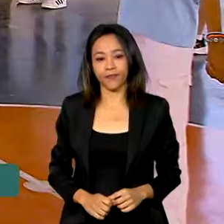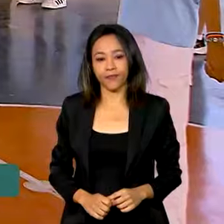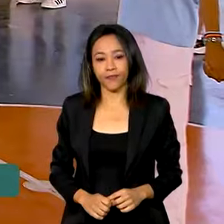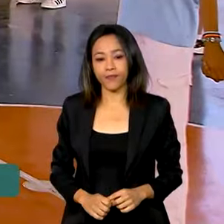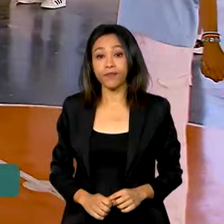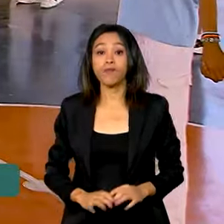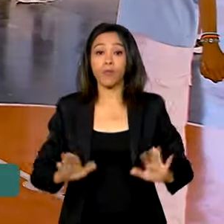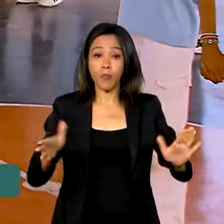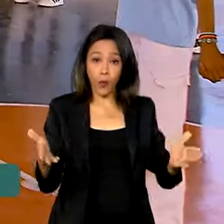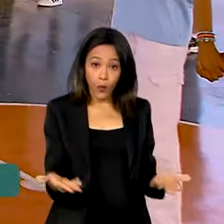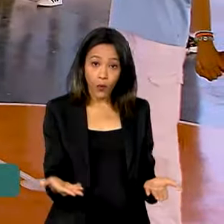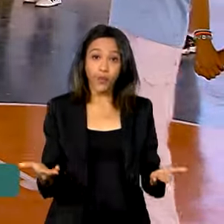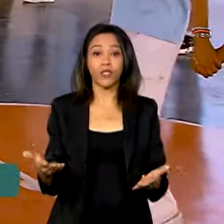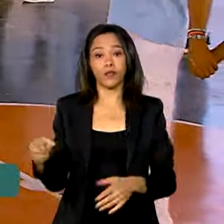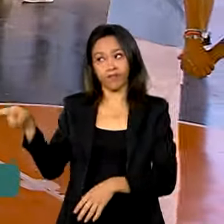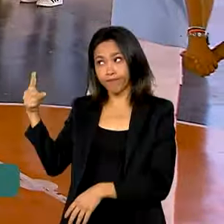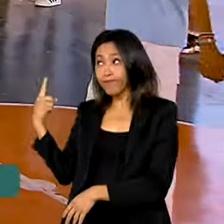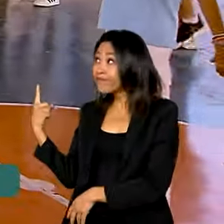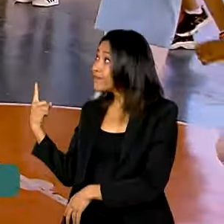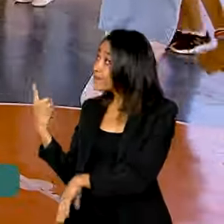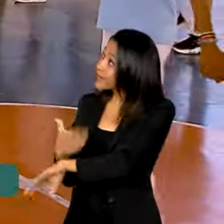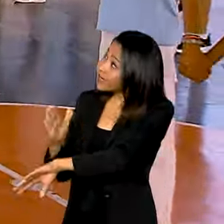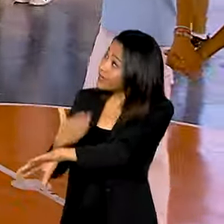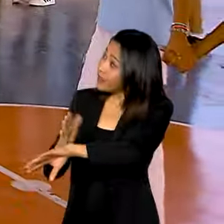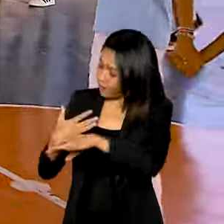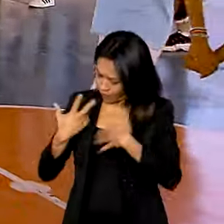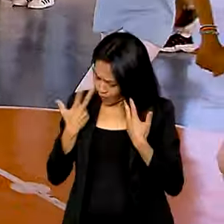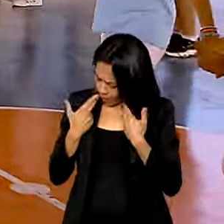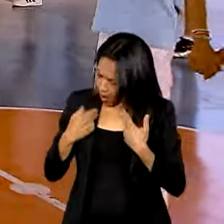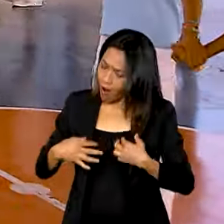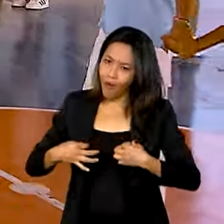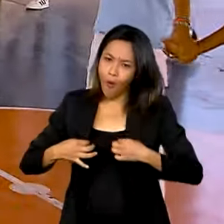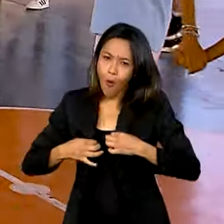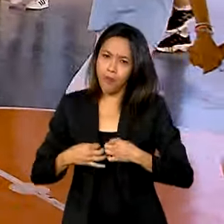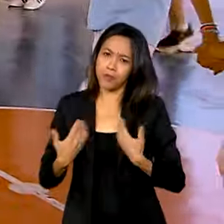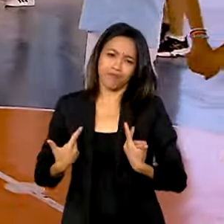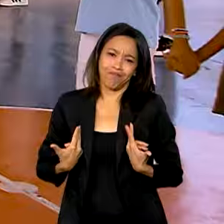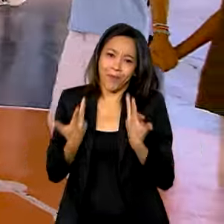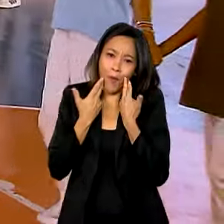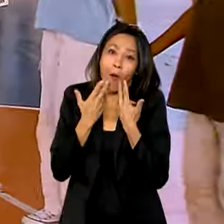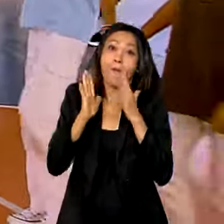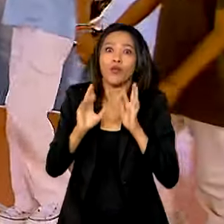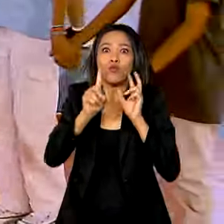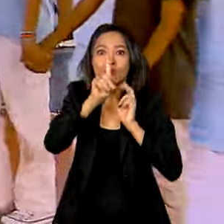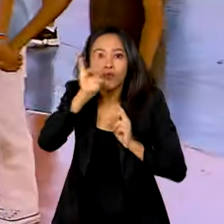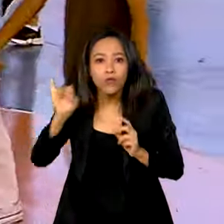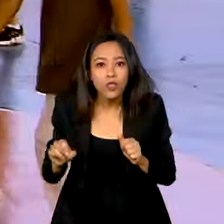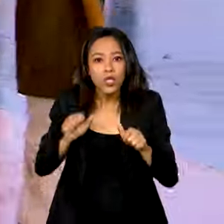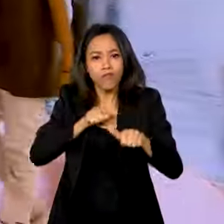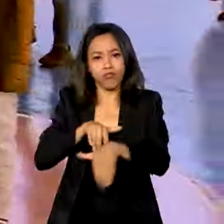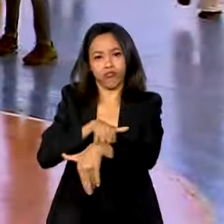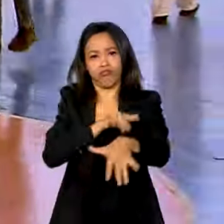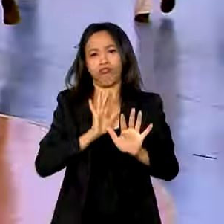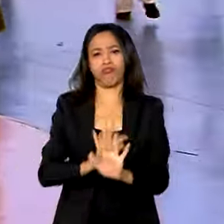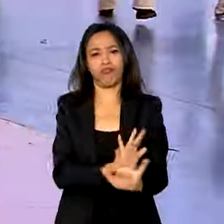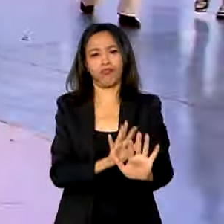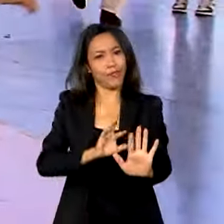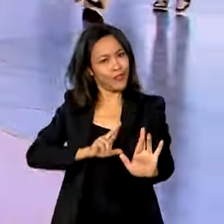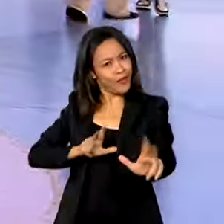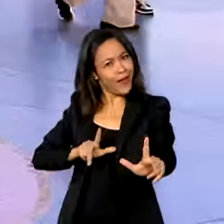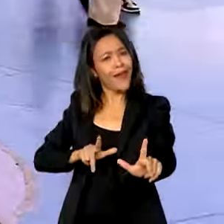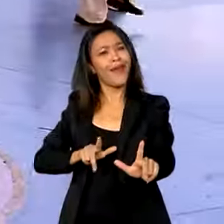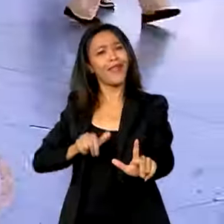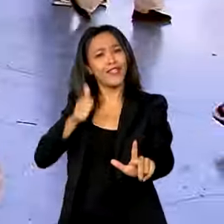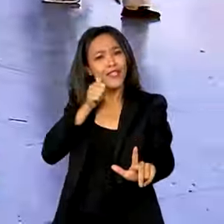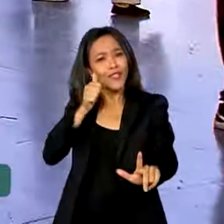Hoje, nos ensaios, eles estão assim, com roupas comuns ou de uniforme. Mas no dia do desfile de 7 de setembro vai ser diferente. Os